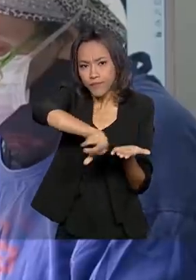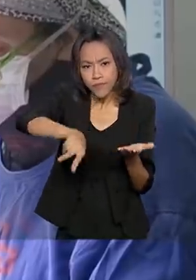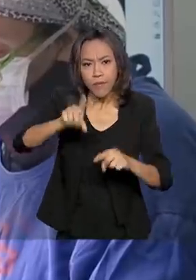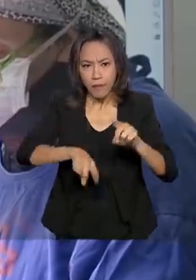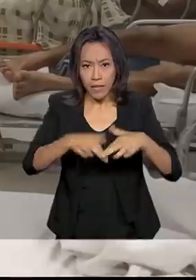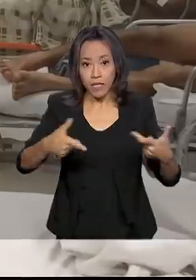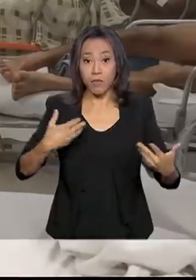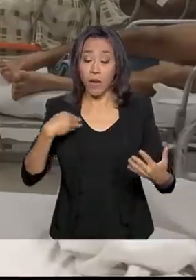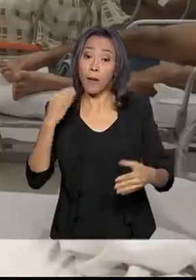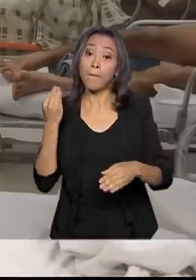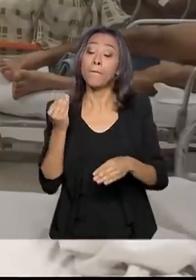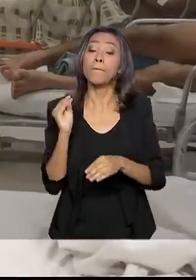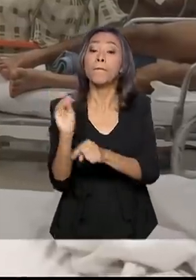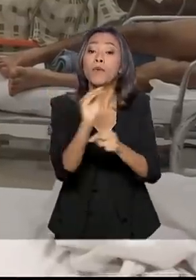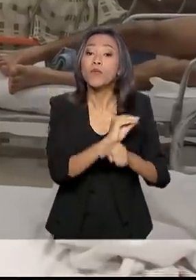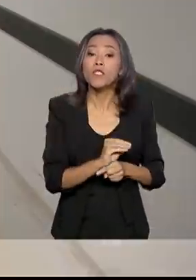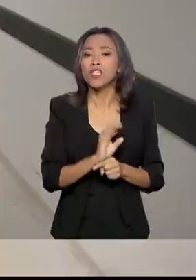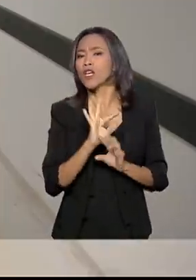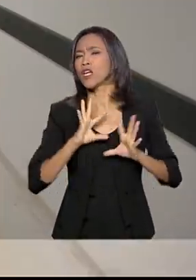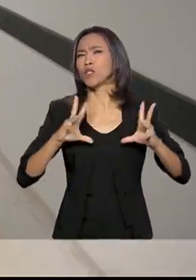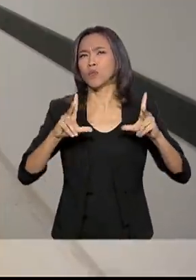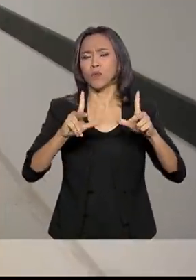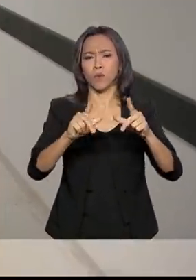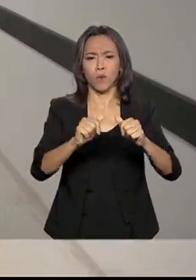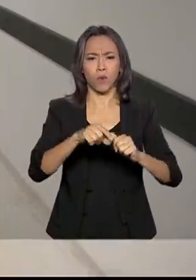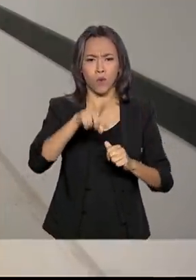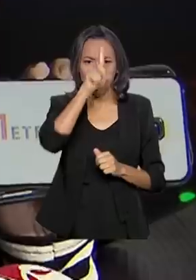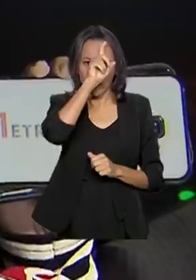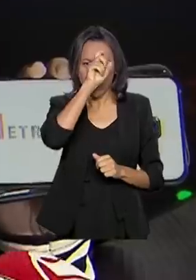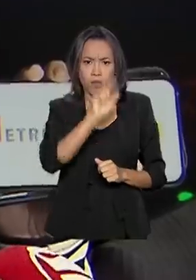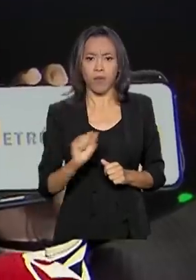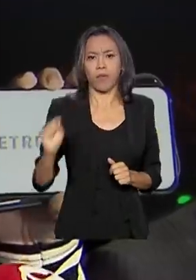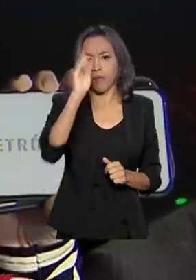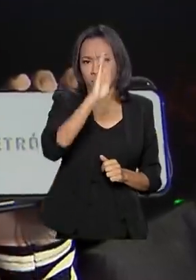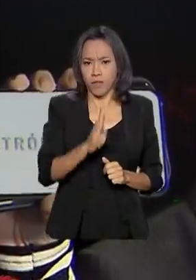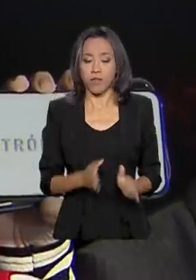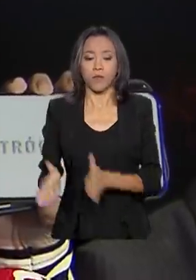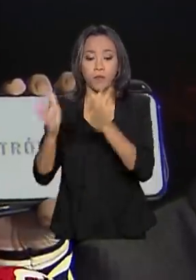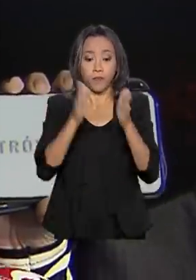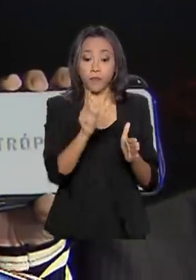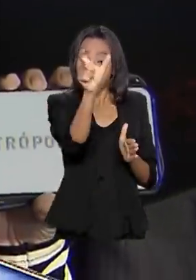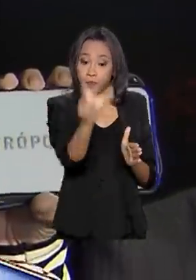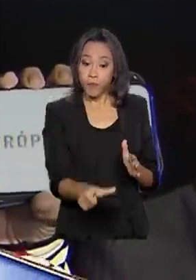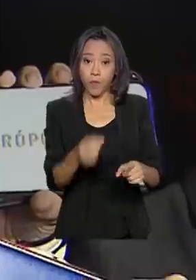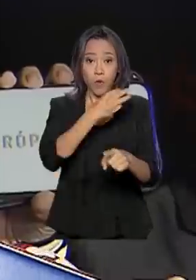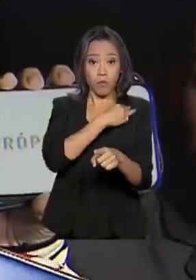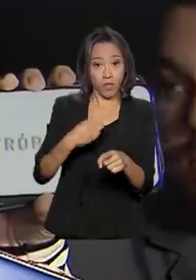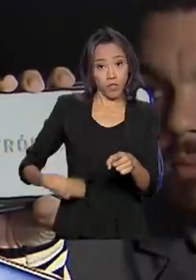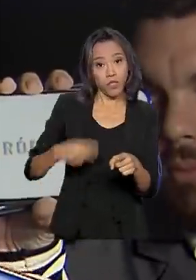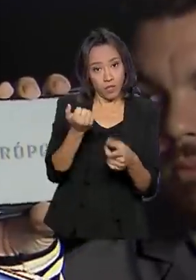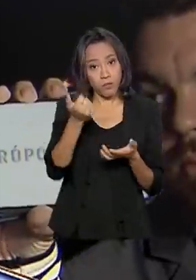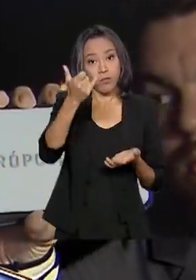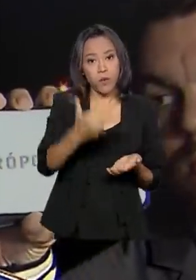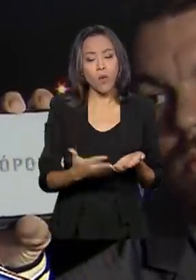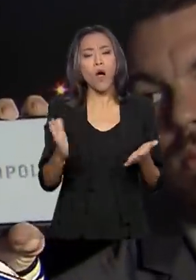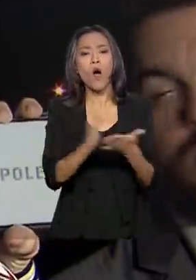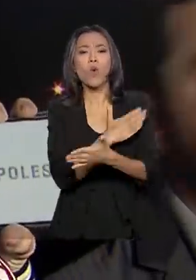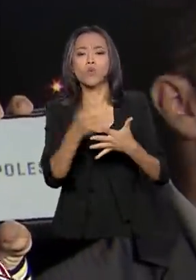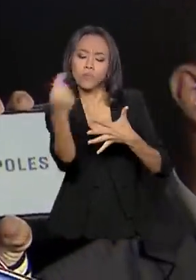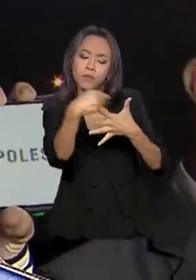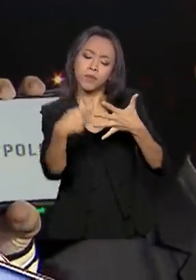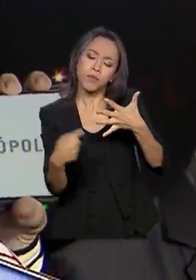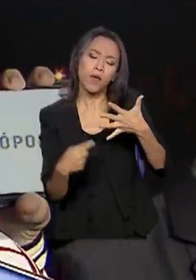disponíveis em todas as unidades da federação. O ministro Luiz Henrique Mandetta citou alguma das ações